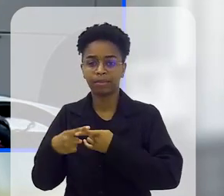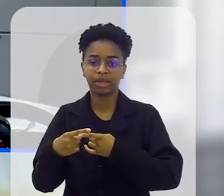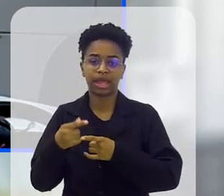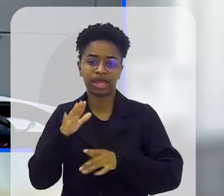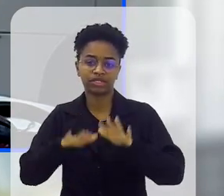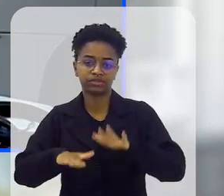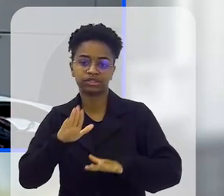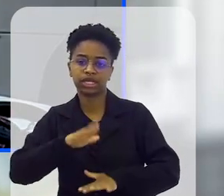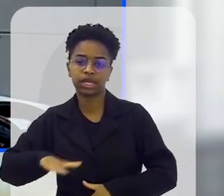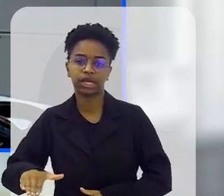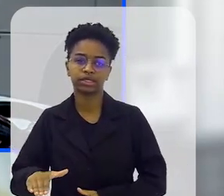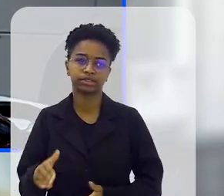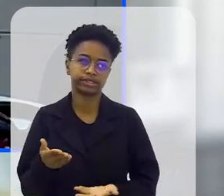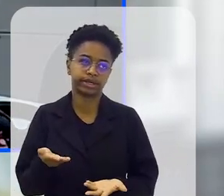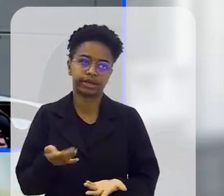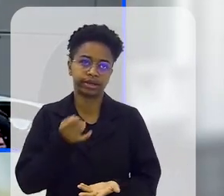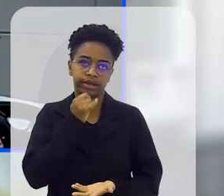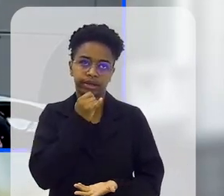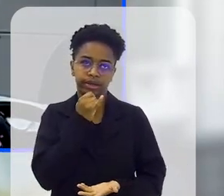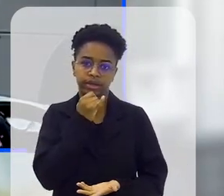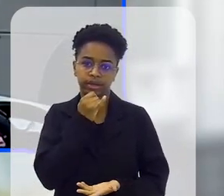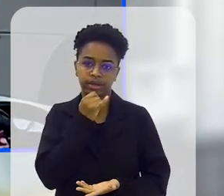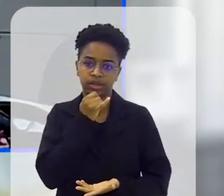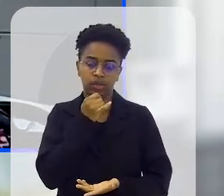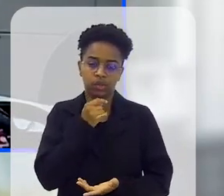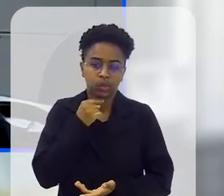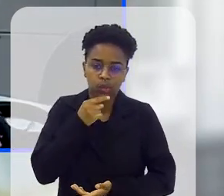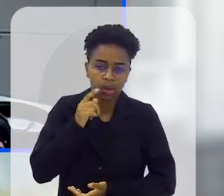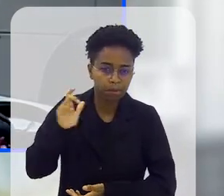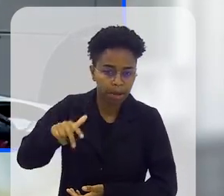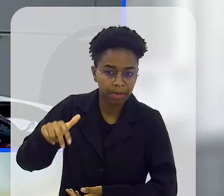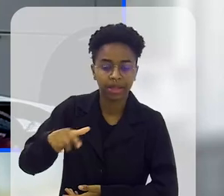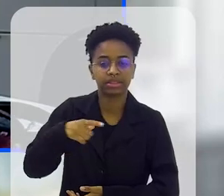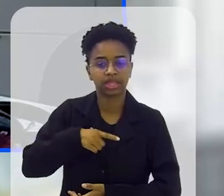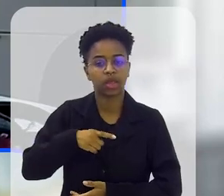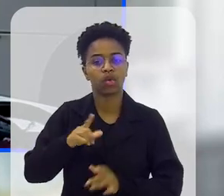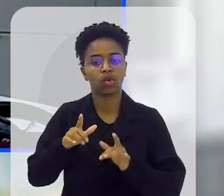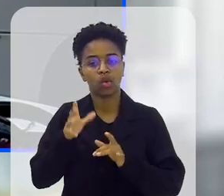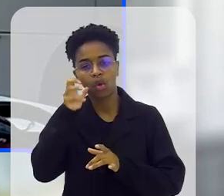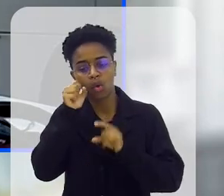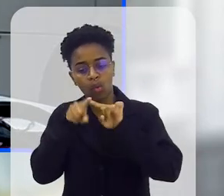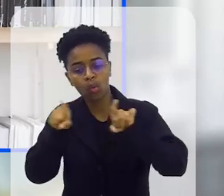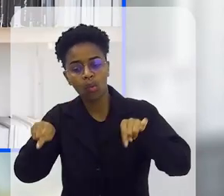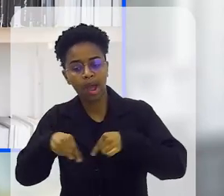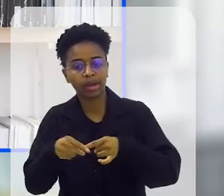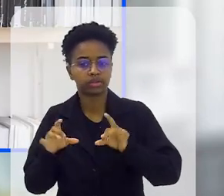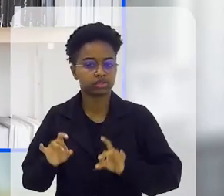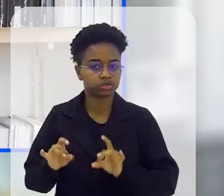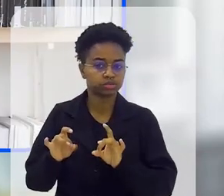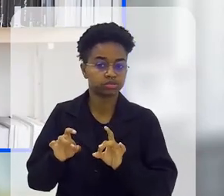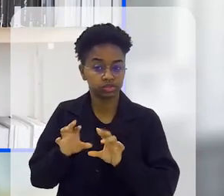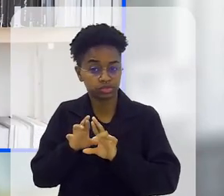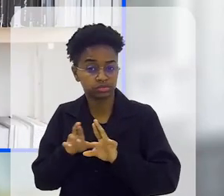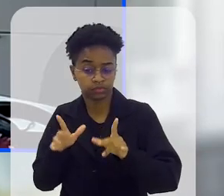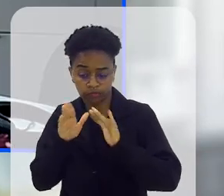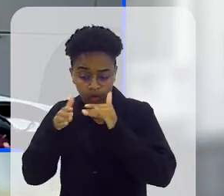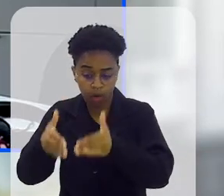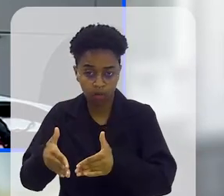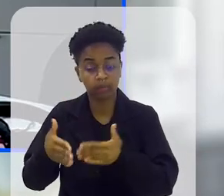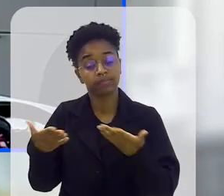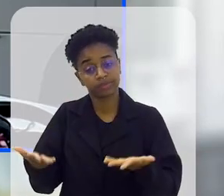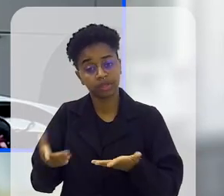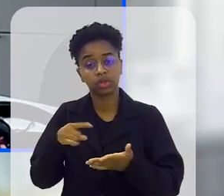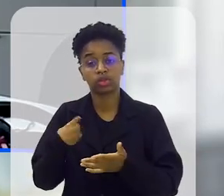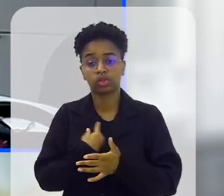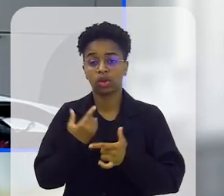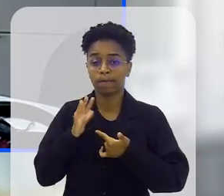criança que tem dificuldade física, então a gente tem um quarto específico, né. Perfeito. Então, indicamos,